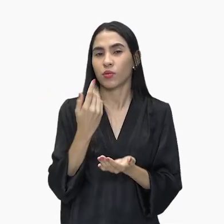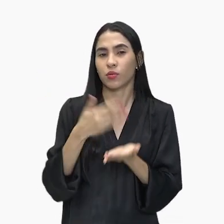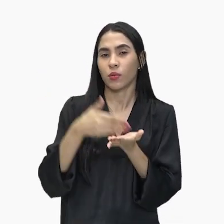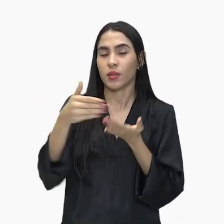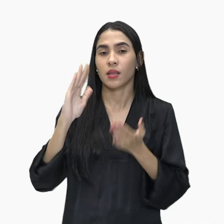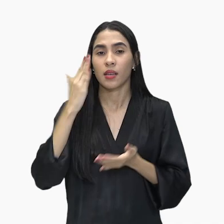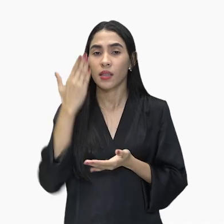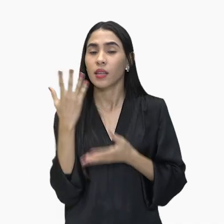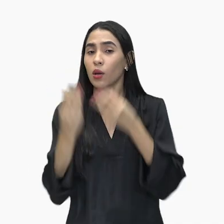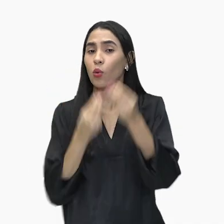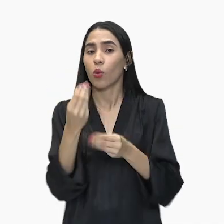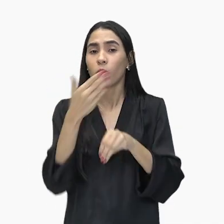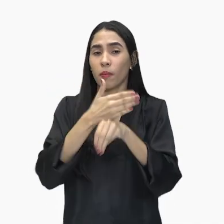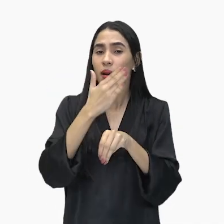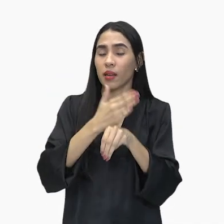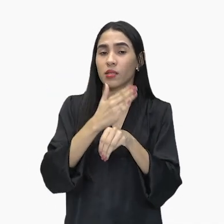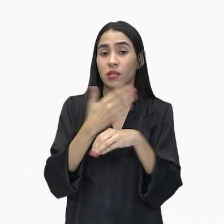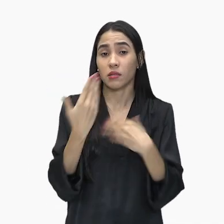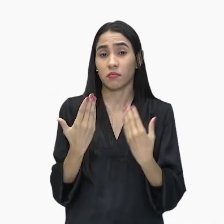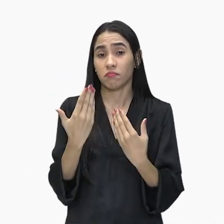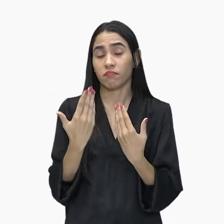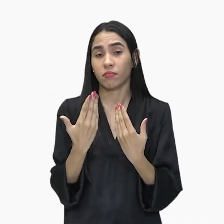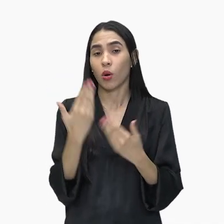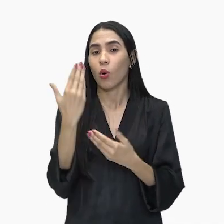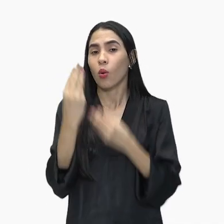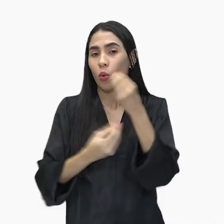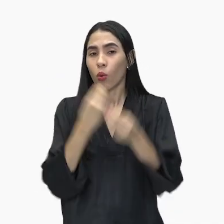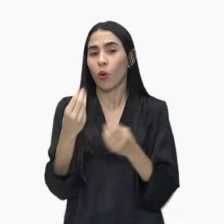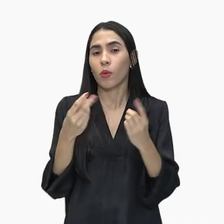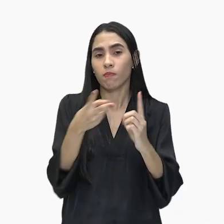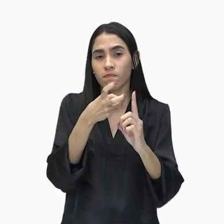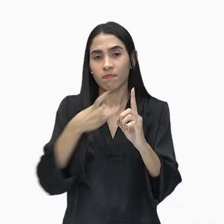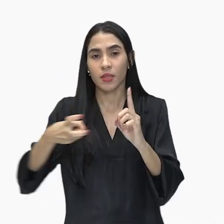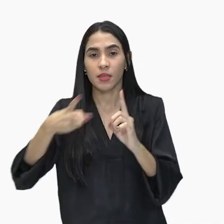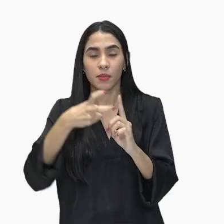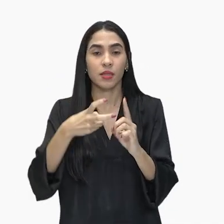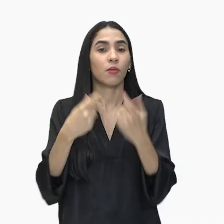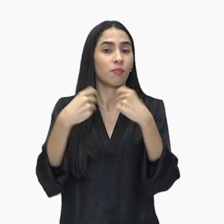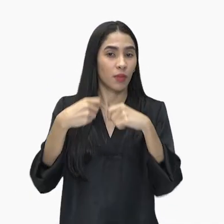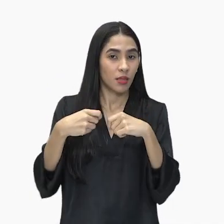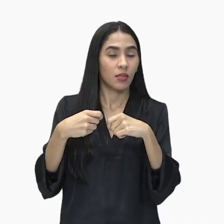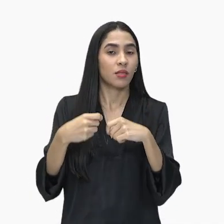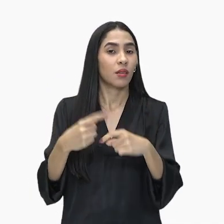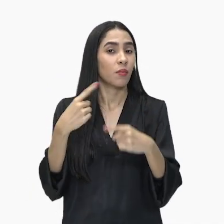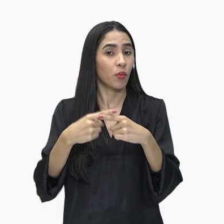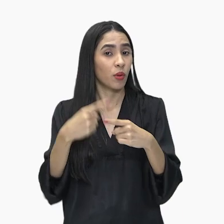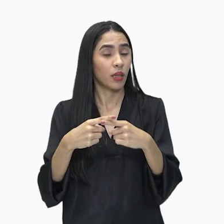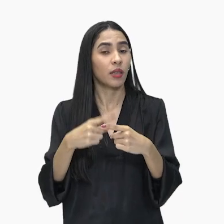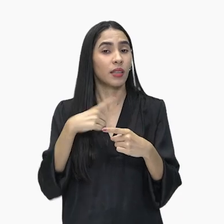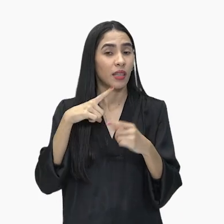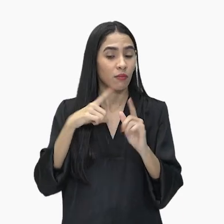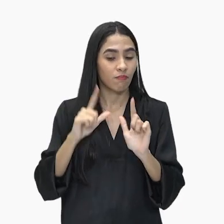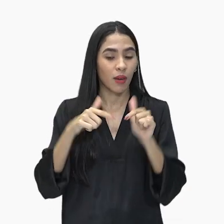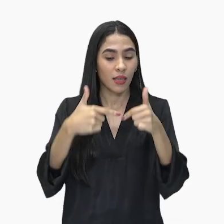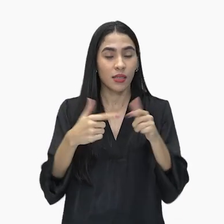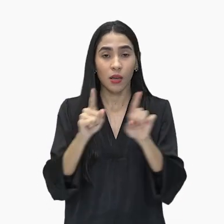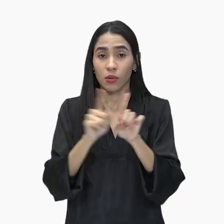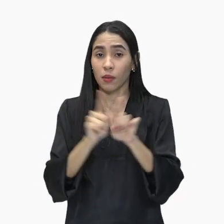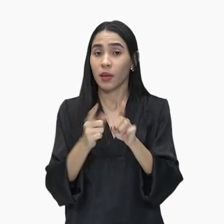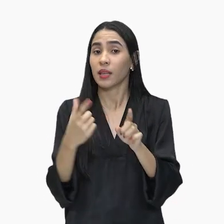prática funciona. Esta visualização tem que ser percebida, porque ela tem causas e tem